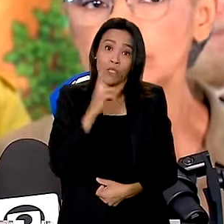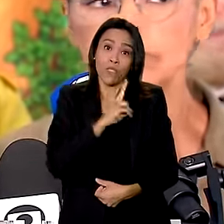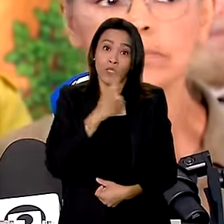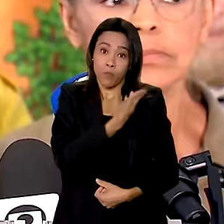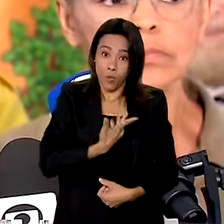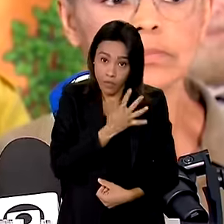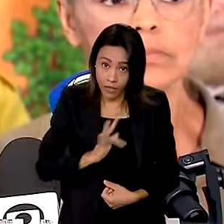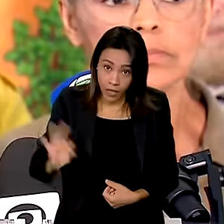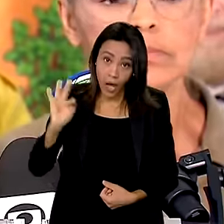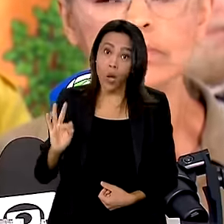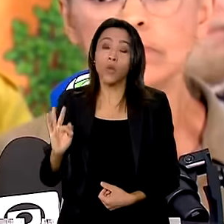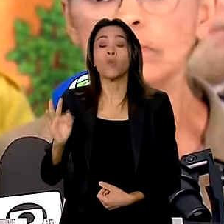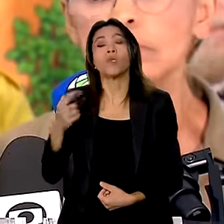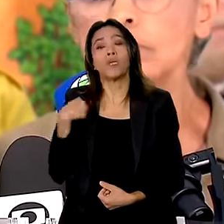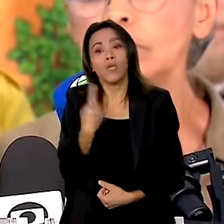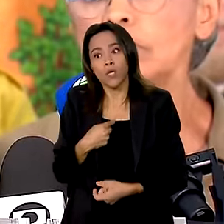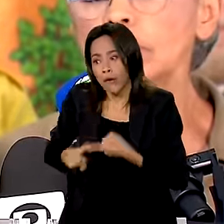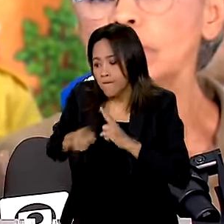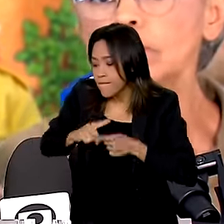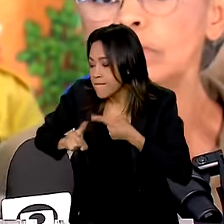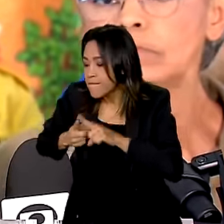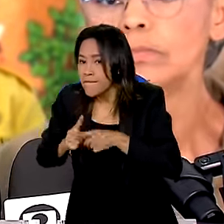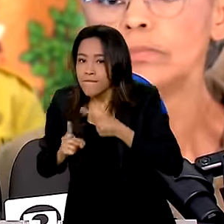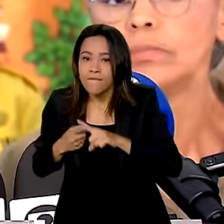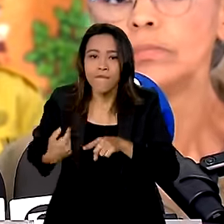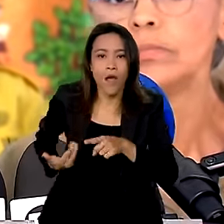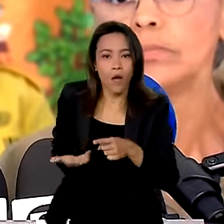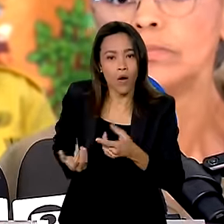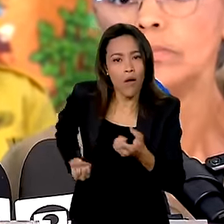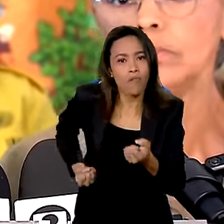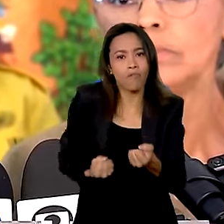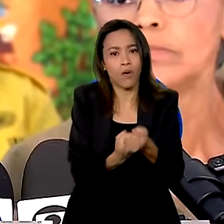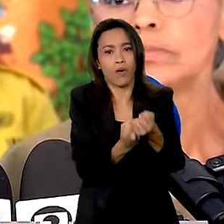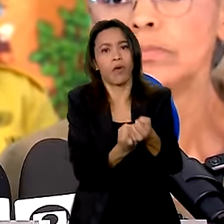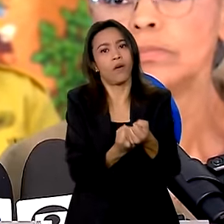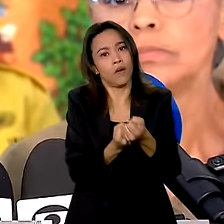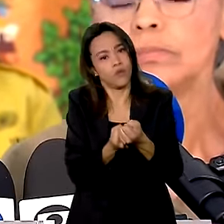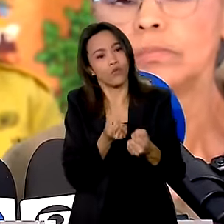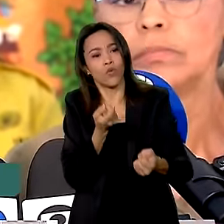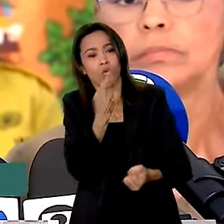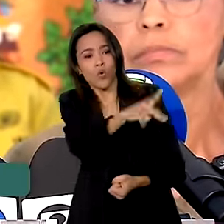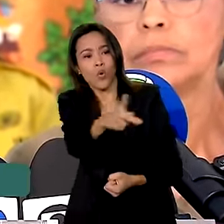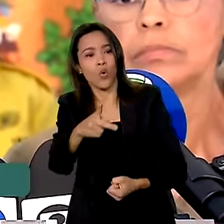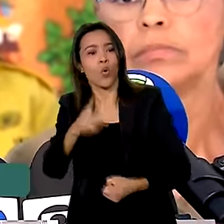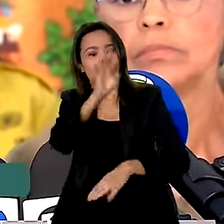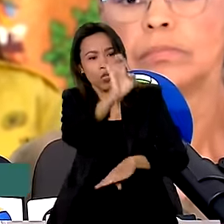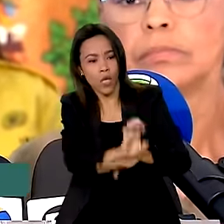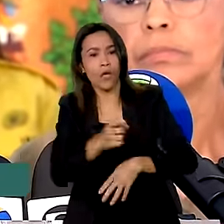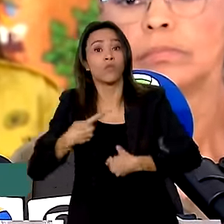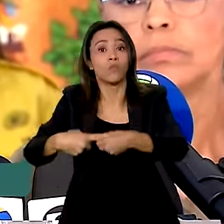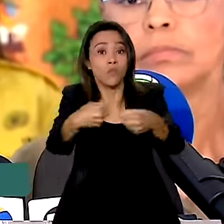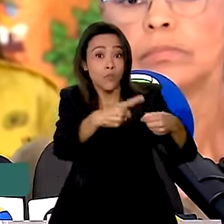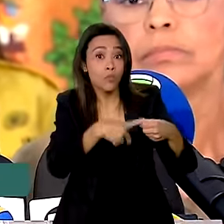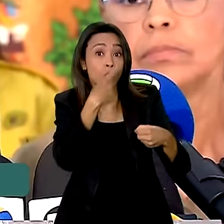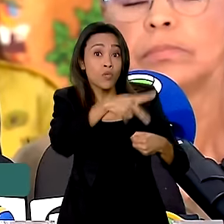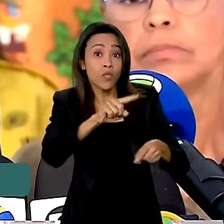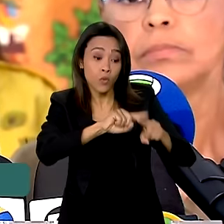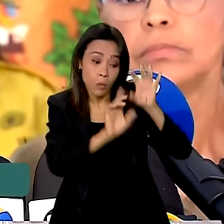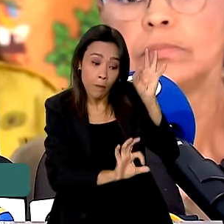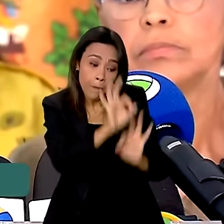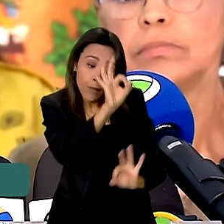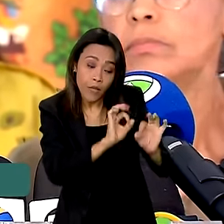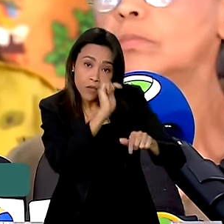sumário pelo governo federal e agora estamos auxiliando junto com o Estado esses municípios nos seus planos de trabalho, porque